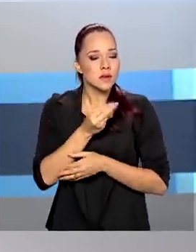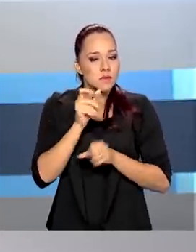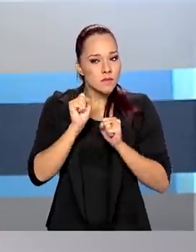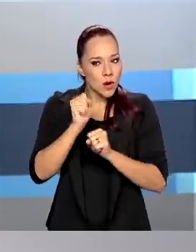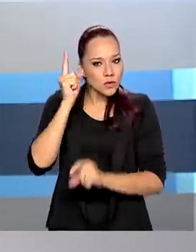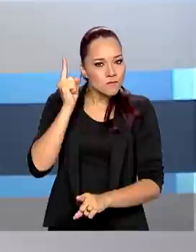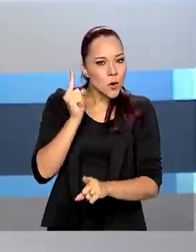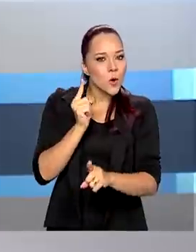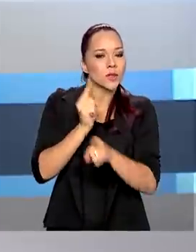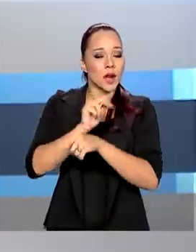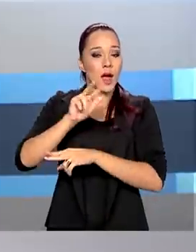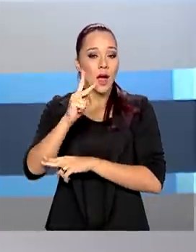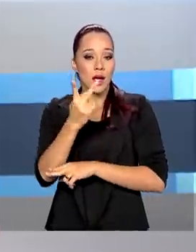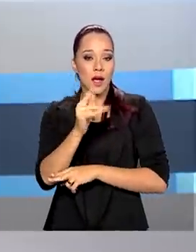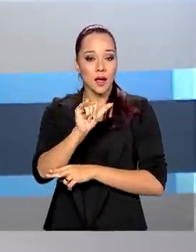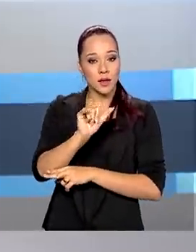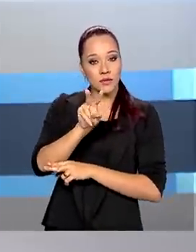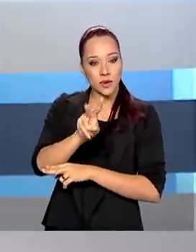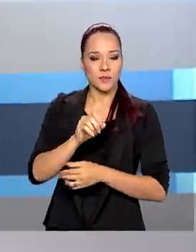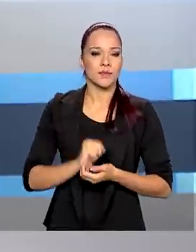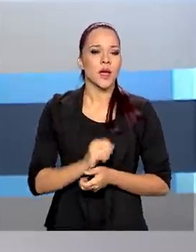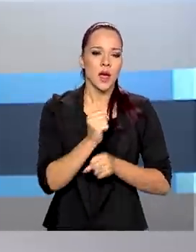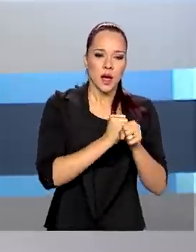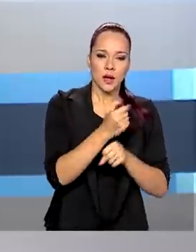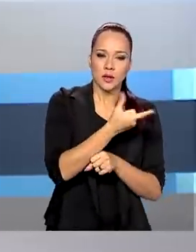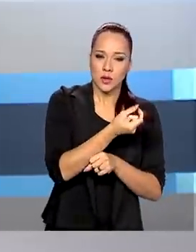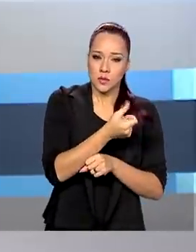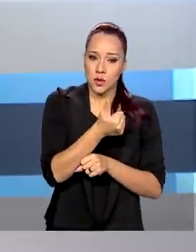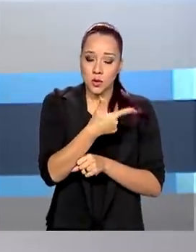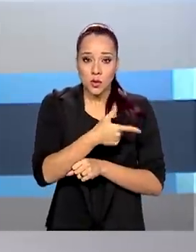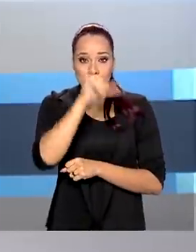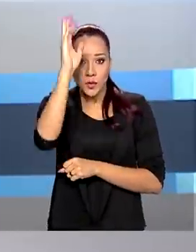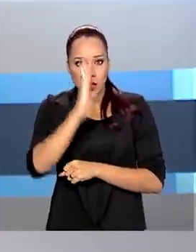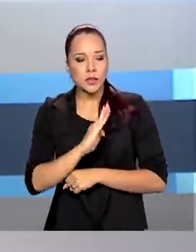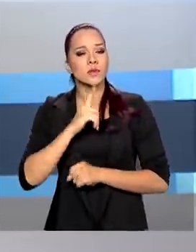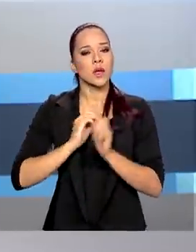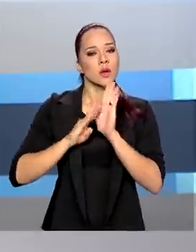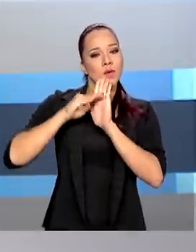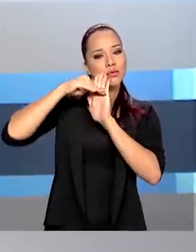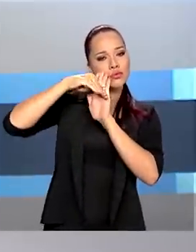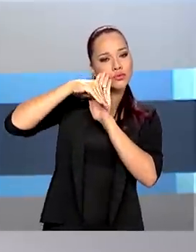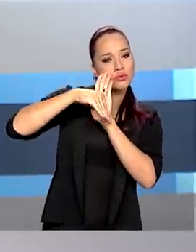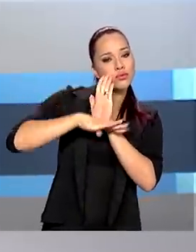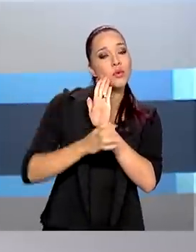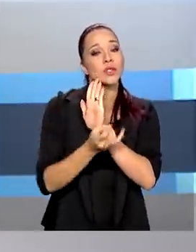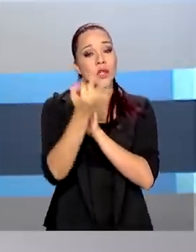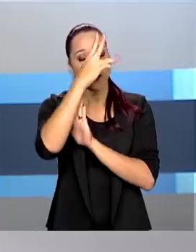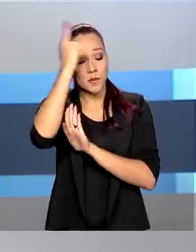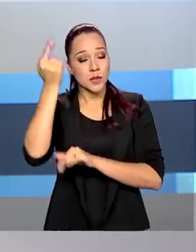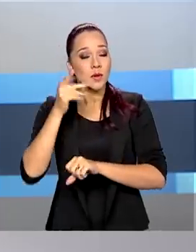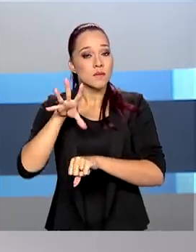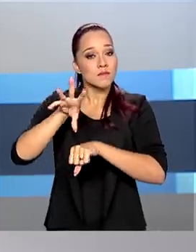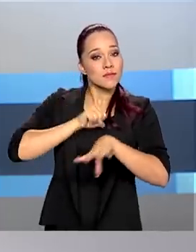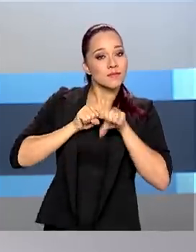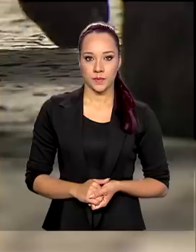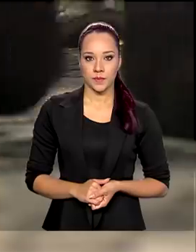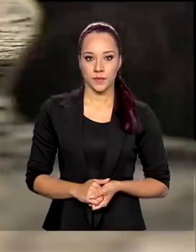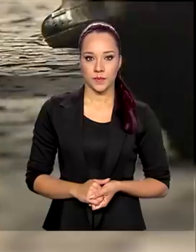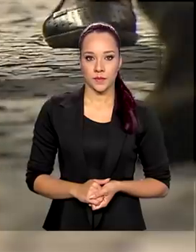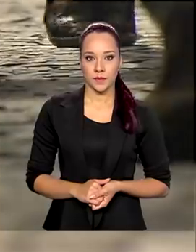podem detectar o HIV. Desde 2012, o Brasil tem registrado queda no número de casos de infecção por AIDS.